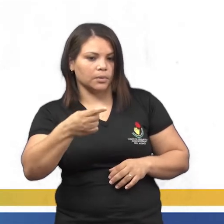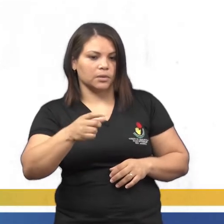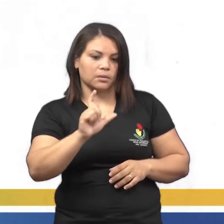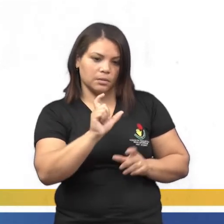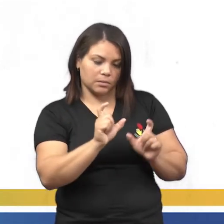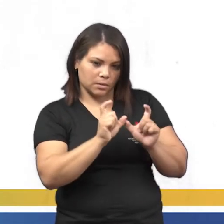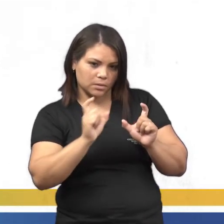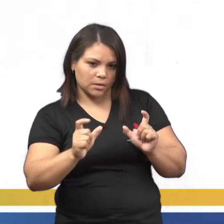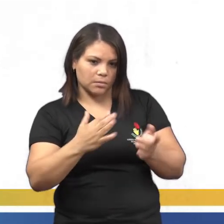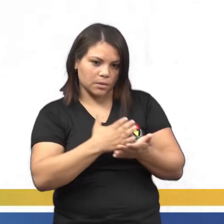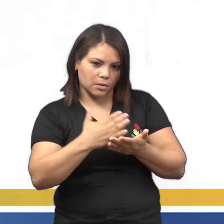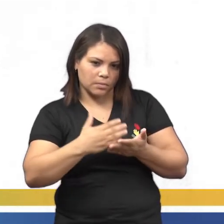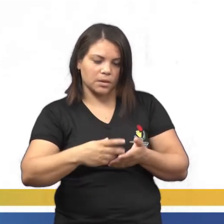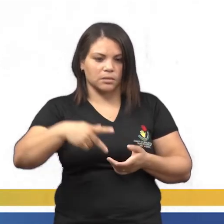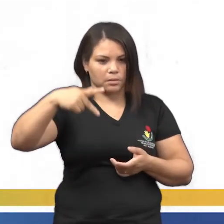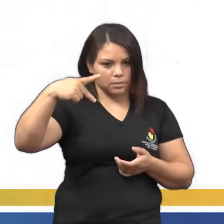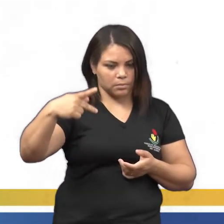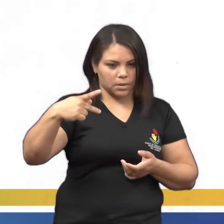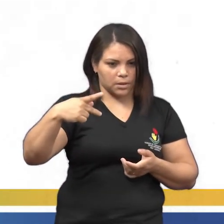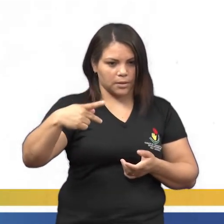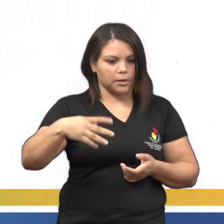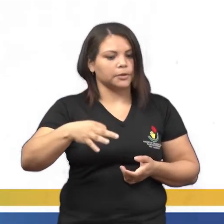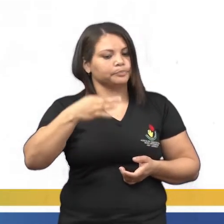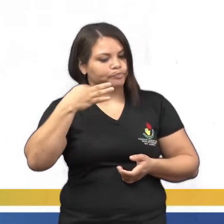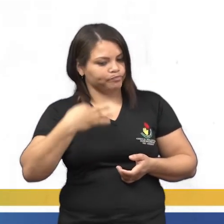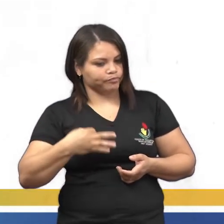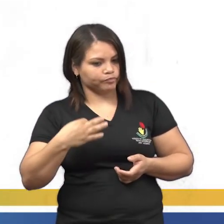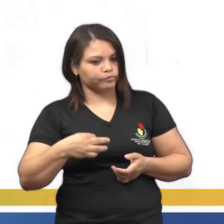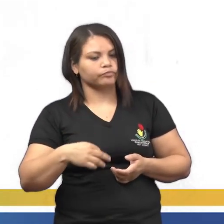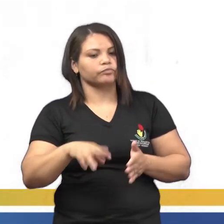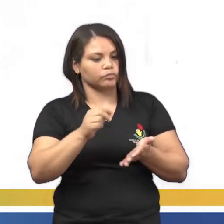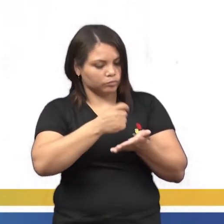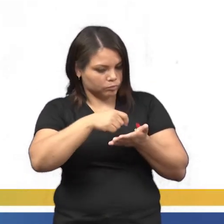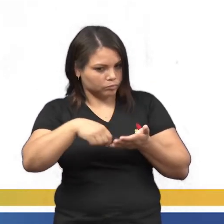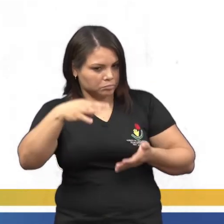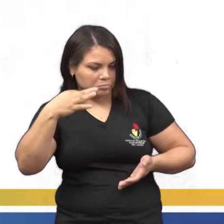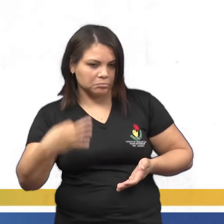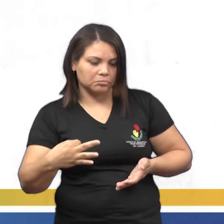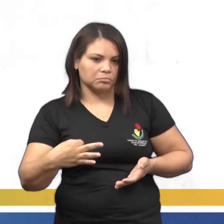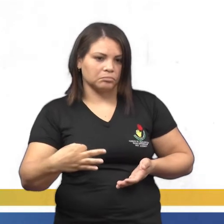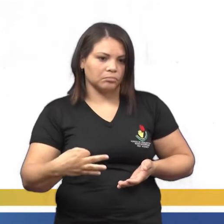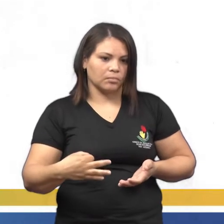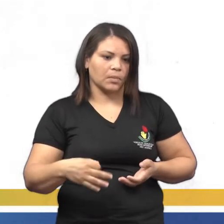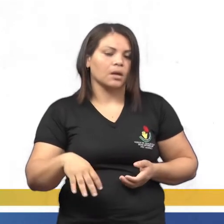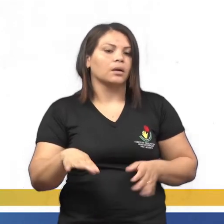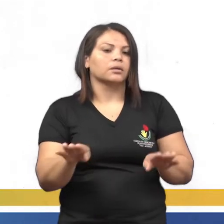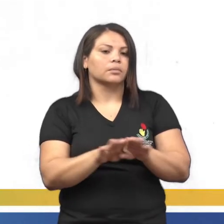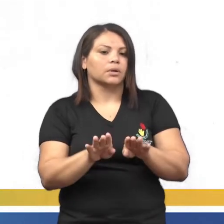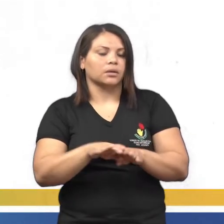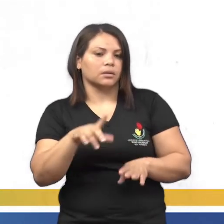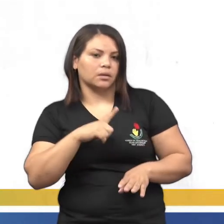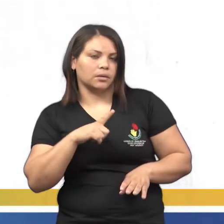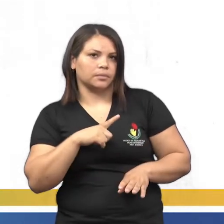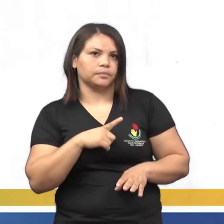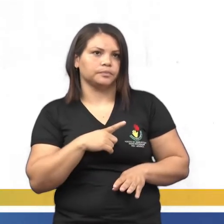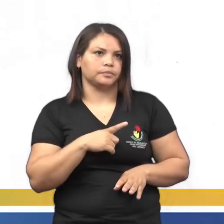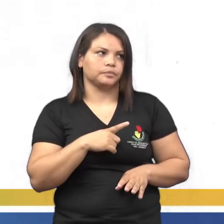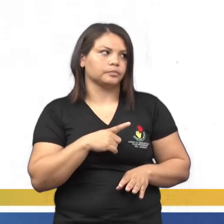Então, tá escrito corretamente e segue as regras que eu acabei de passar pra vocês, né? Além dessa, tem mais qual?